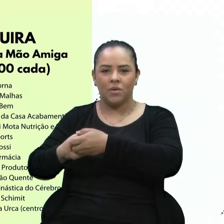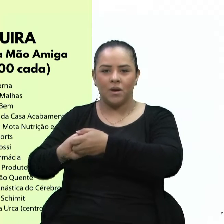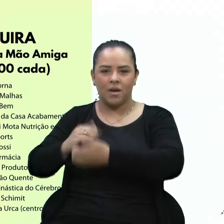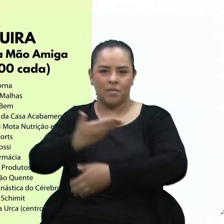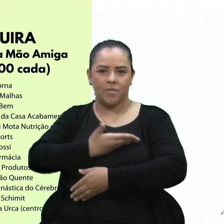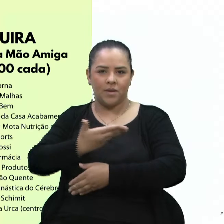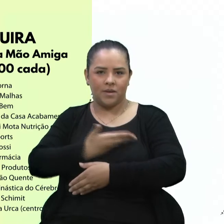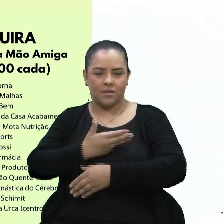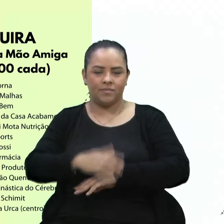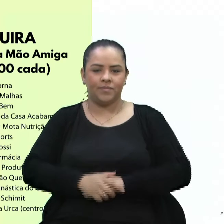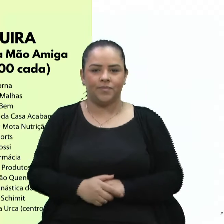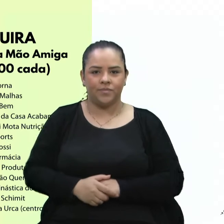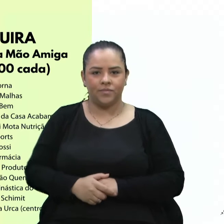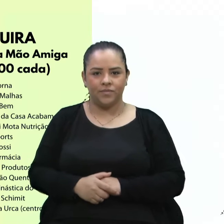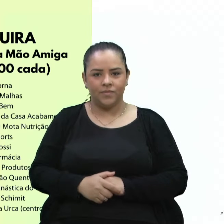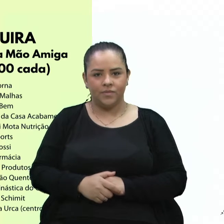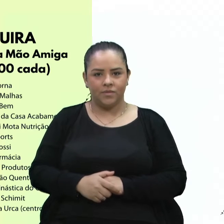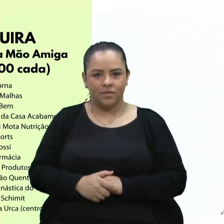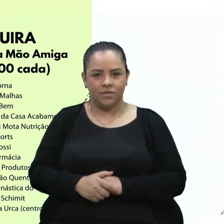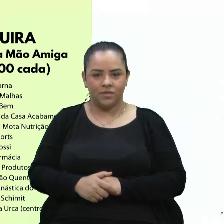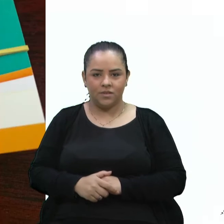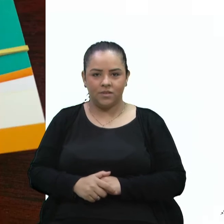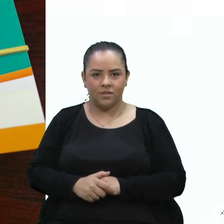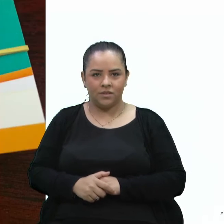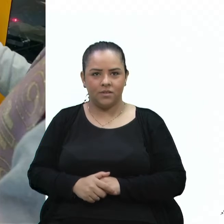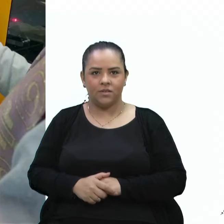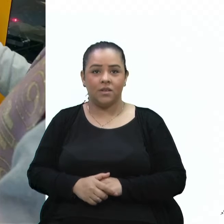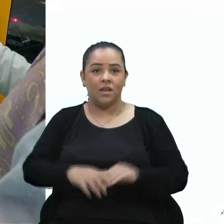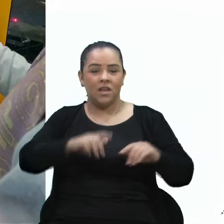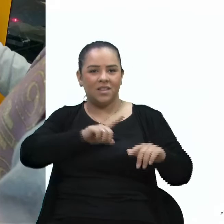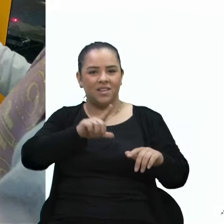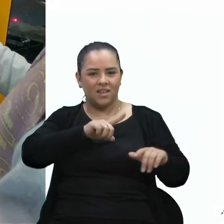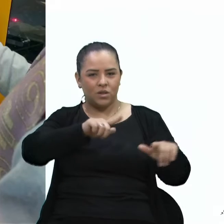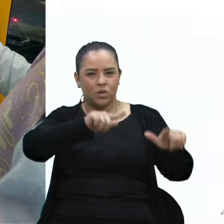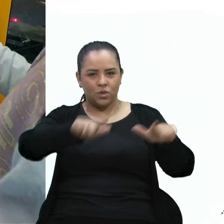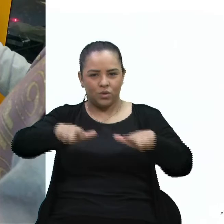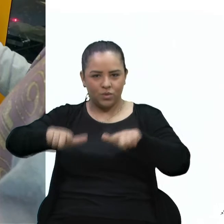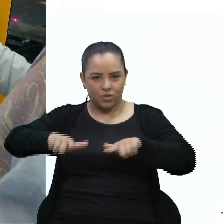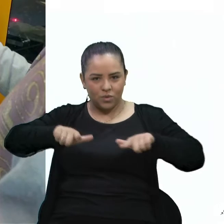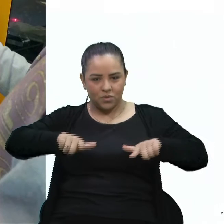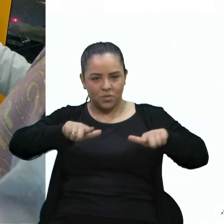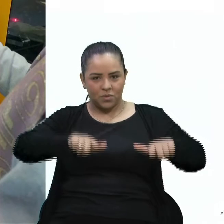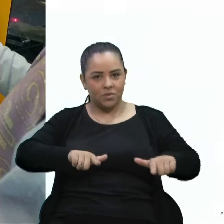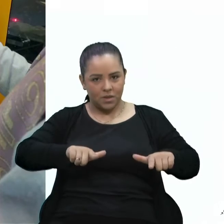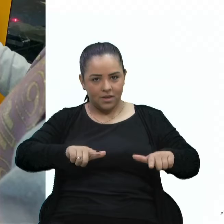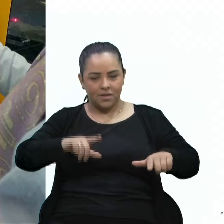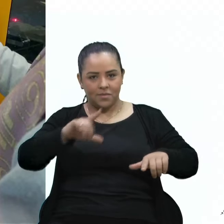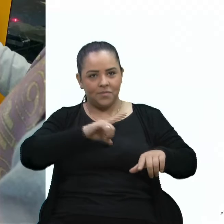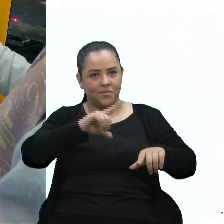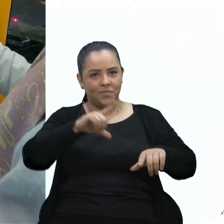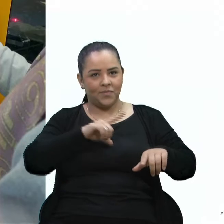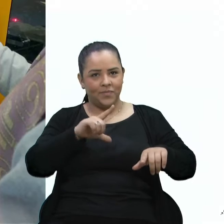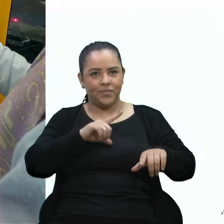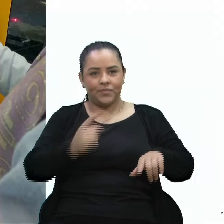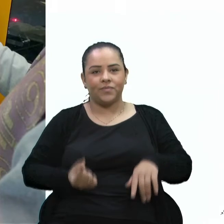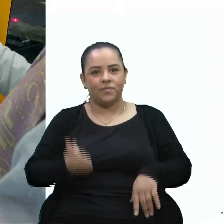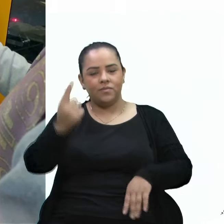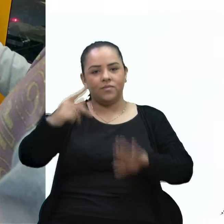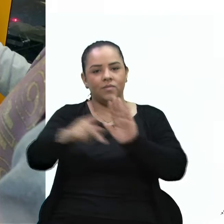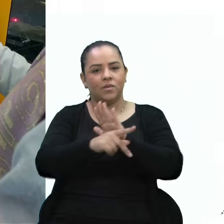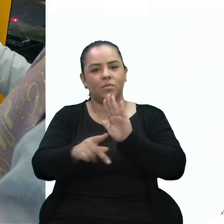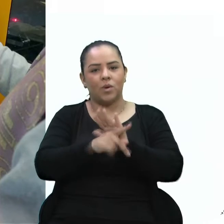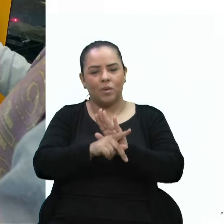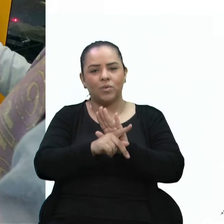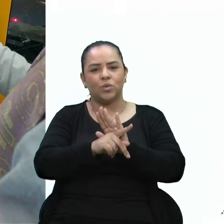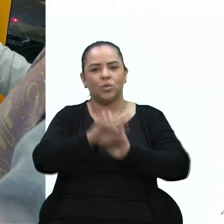do Seto. Então, esses espaços aí, eles estão com moedas desse projeto Mão